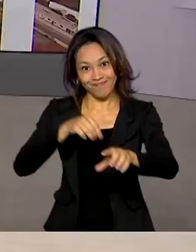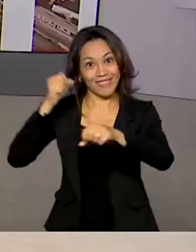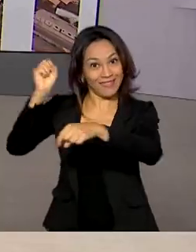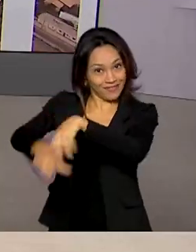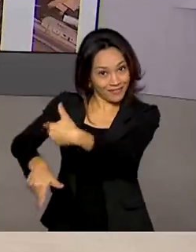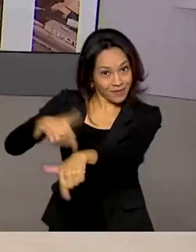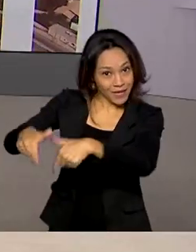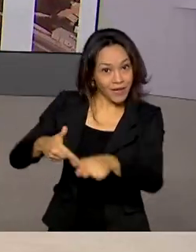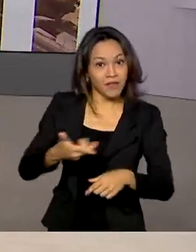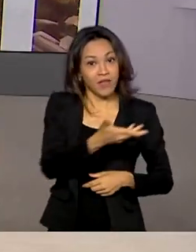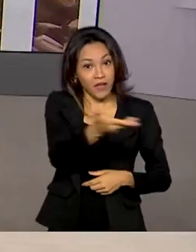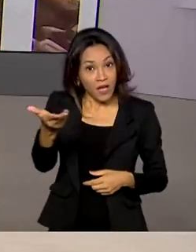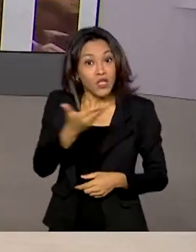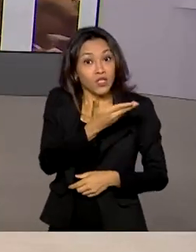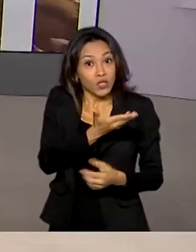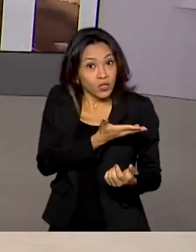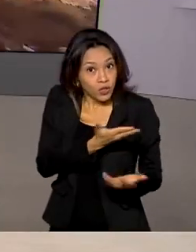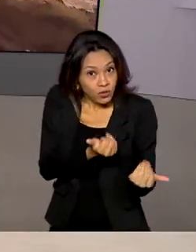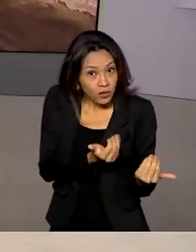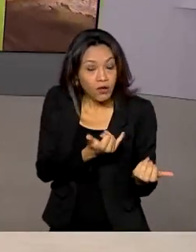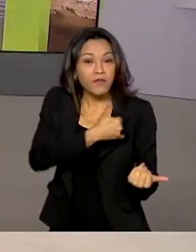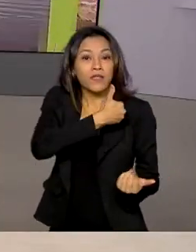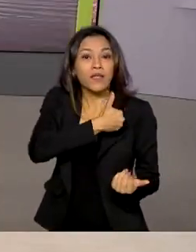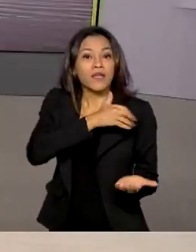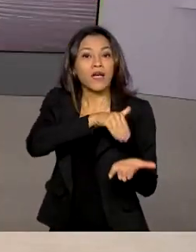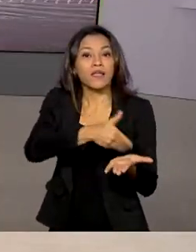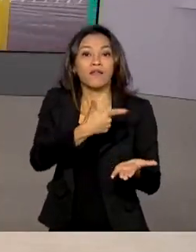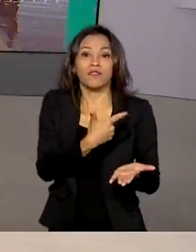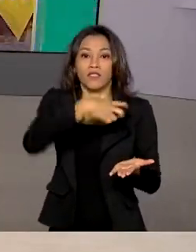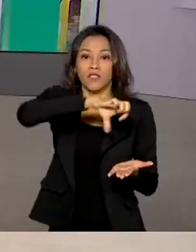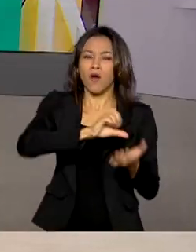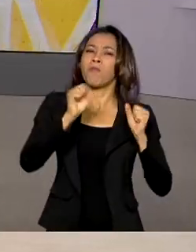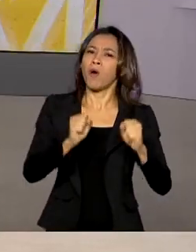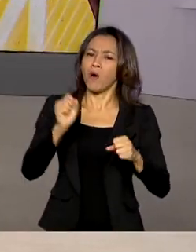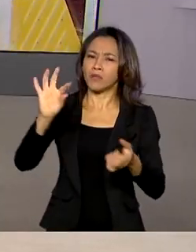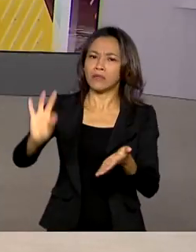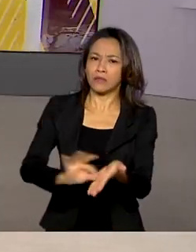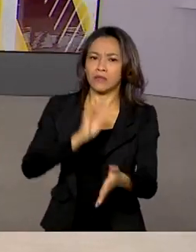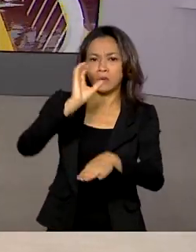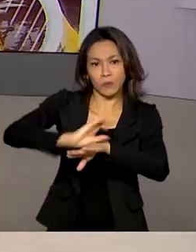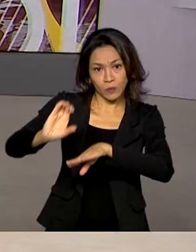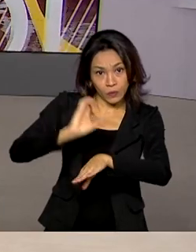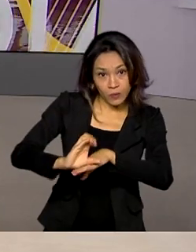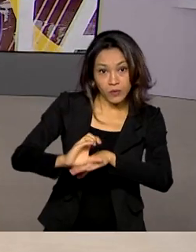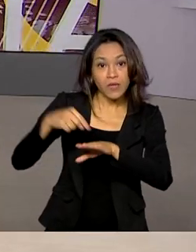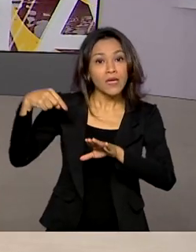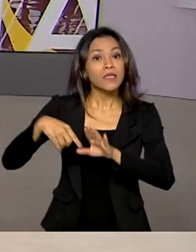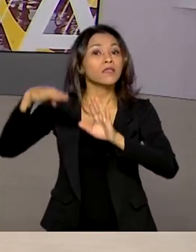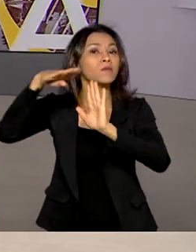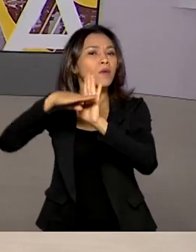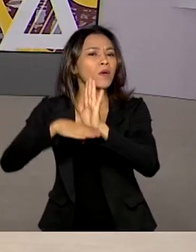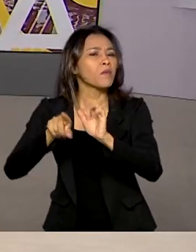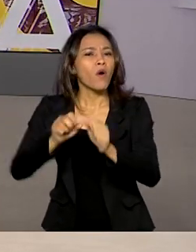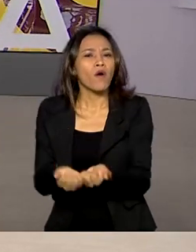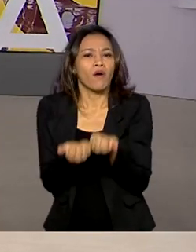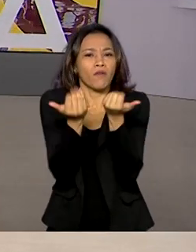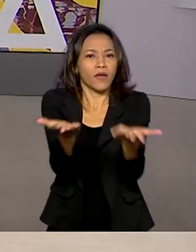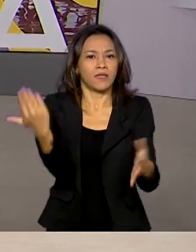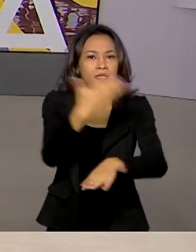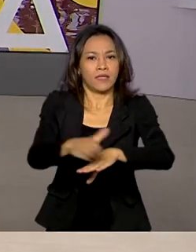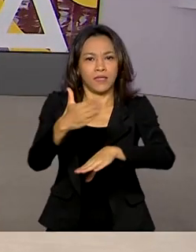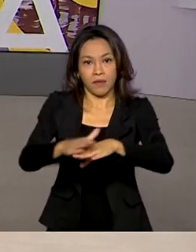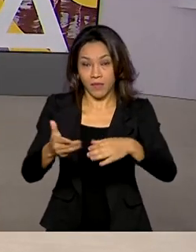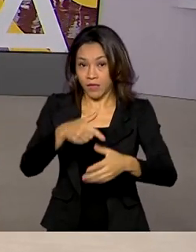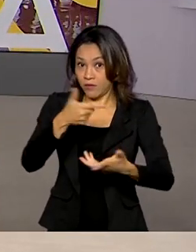Jovens de até 29 anos podem se inscrever nos cursos do Qualifica Mais, o programa que oferece capacitação para o